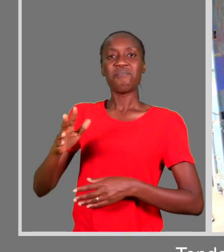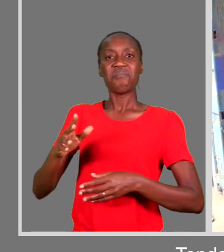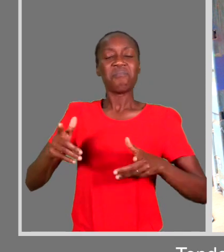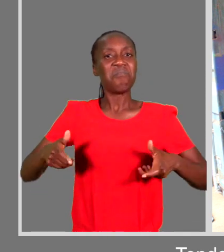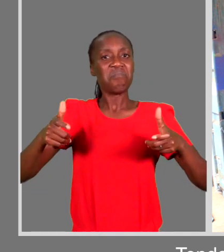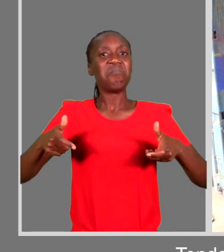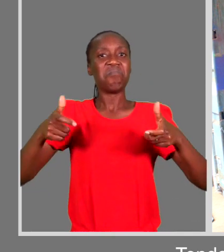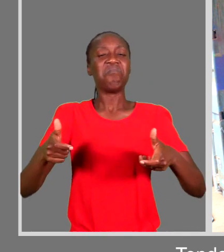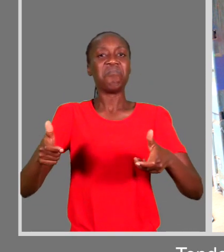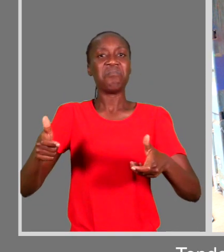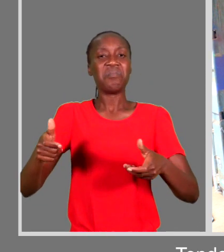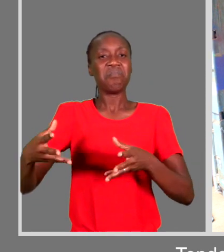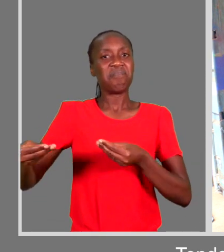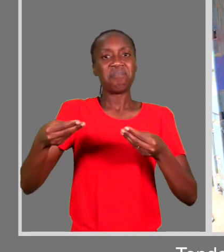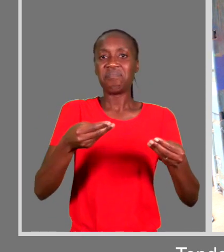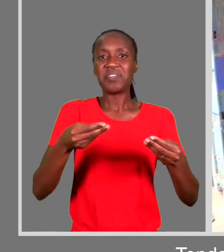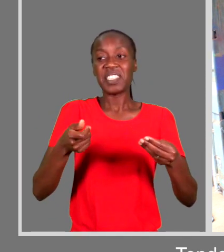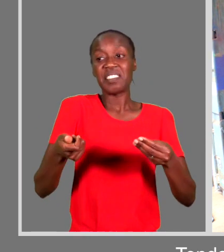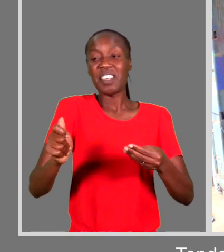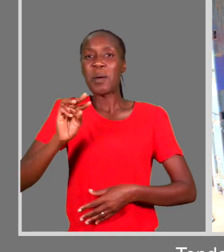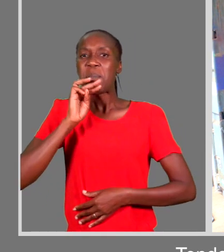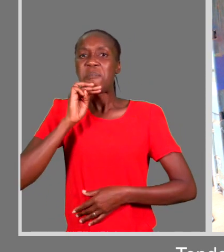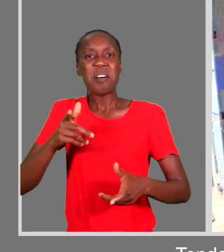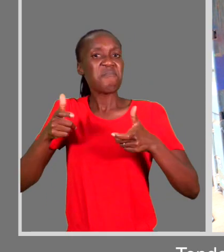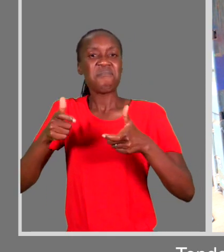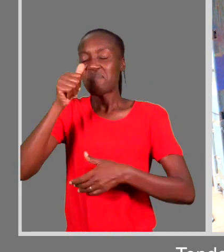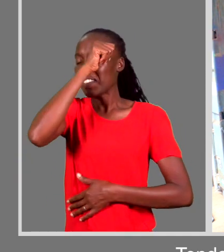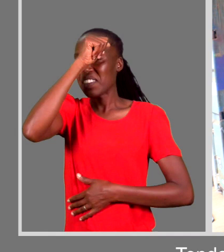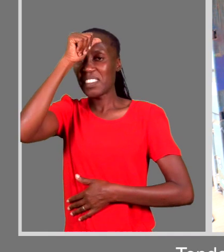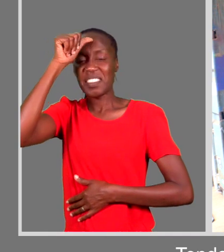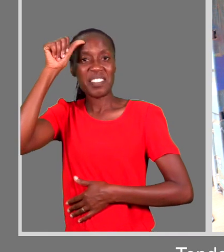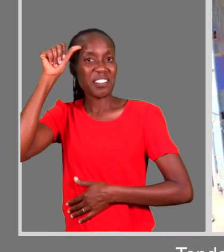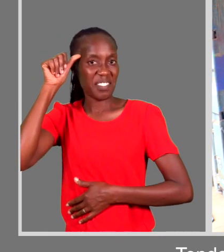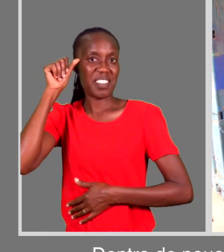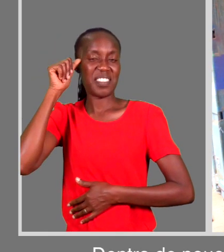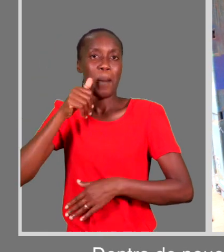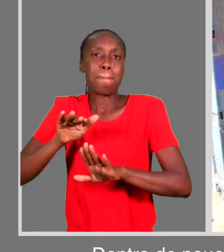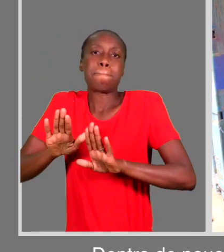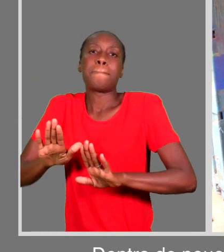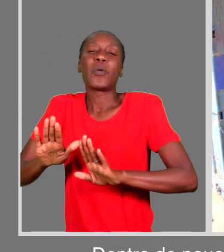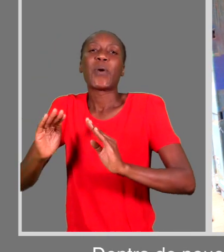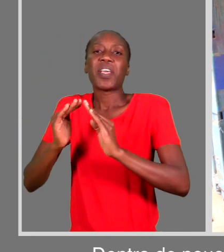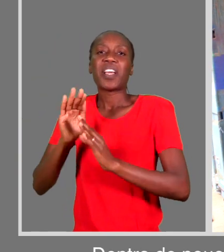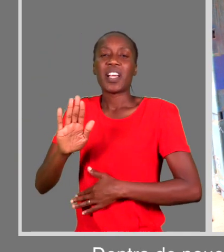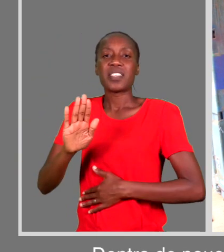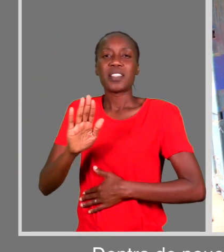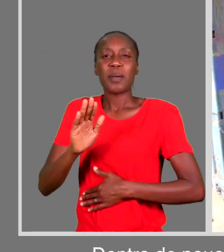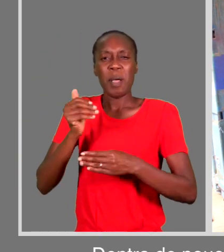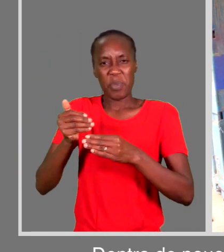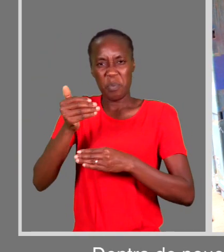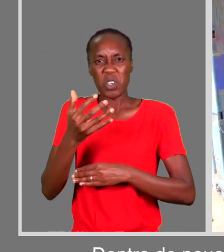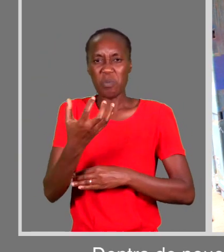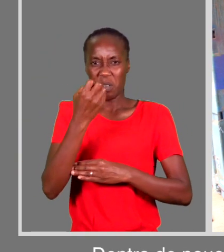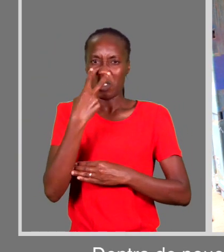aqui, ela está sem meio para locomover-se. Então, dentro de poucos